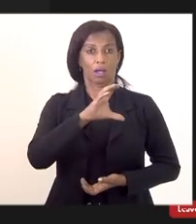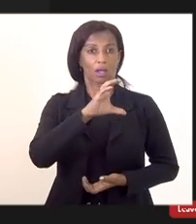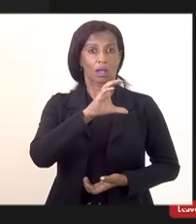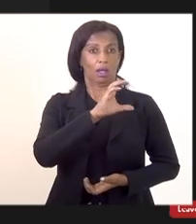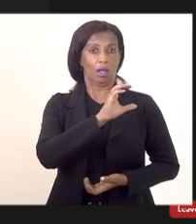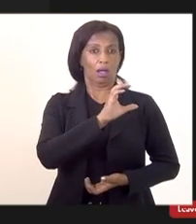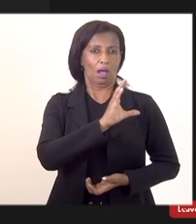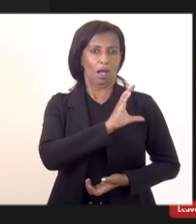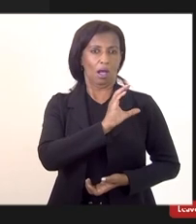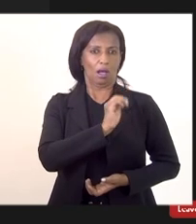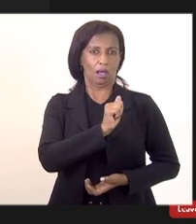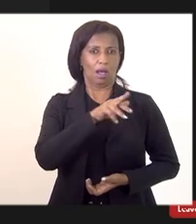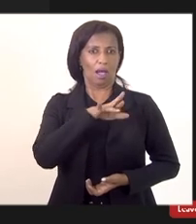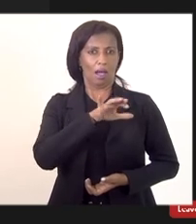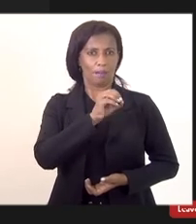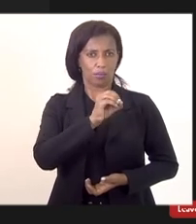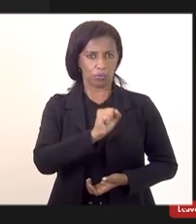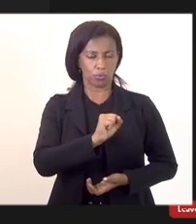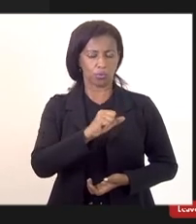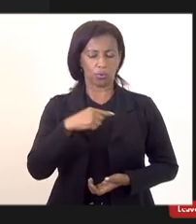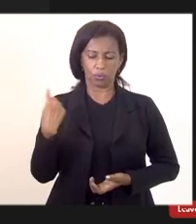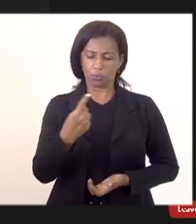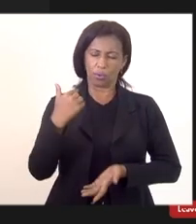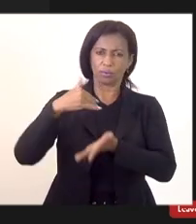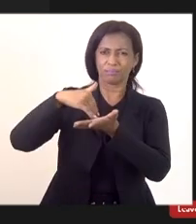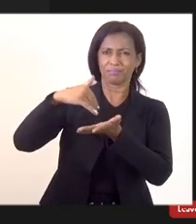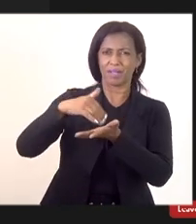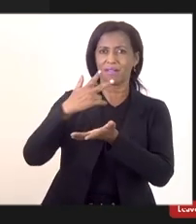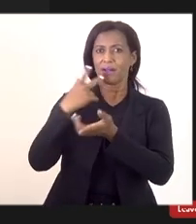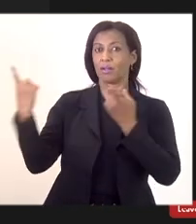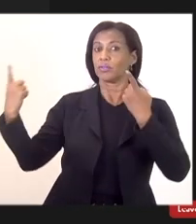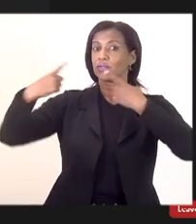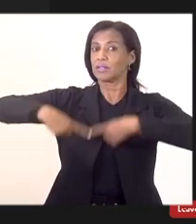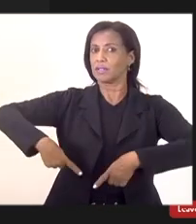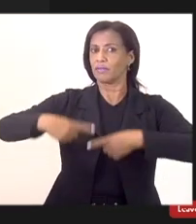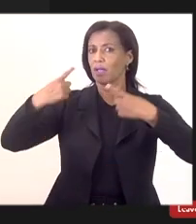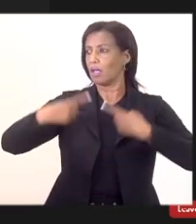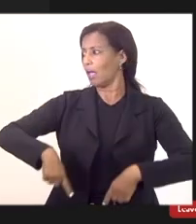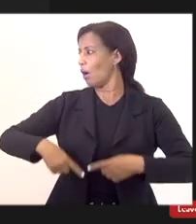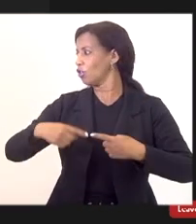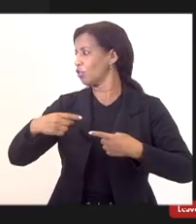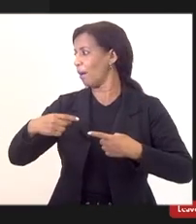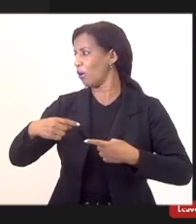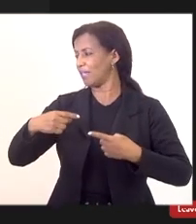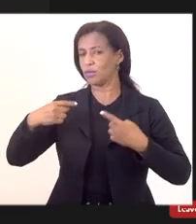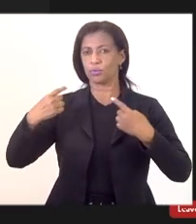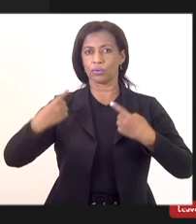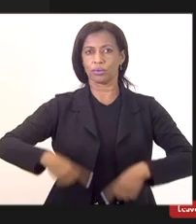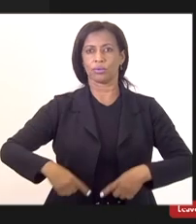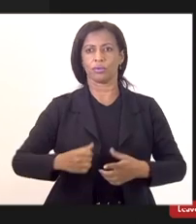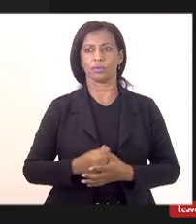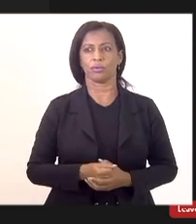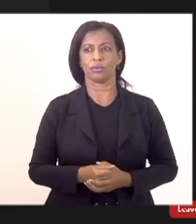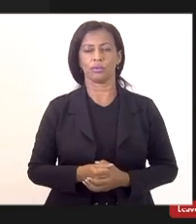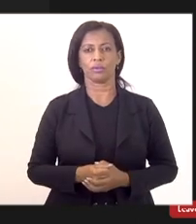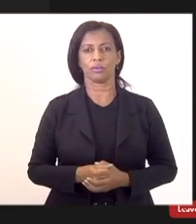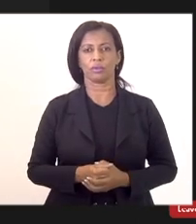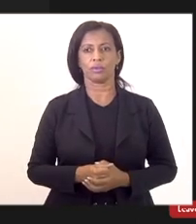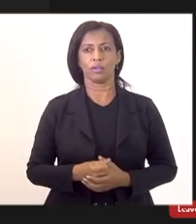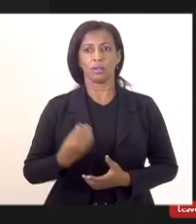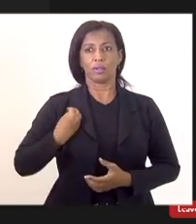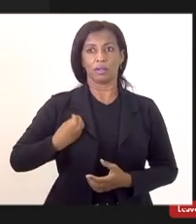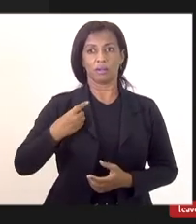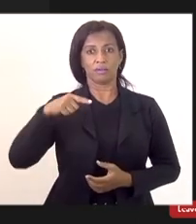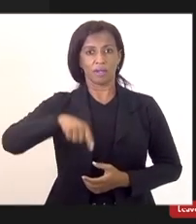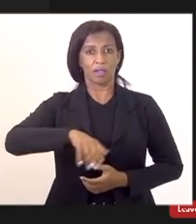e o nosso secretário colocou o grande desafio que ele está tendo com relação à saúde. E vi ali